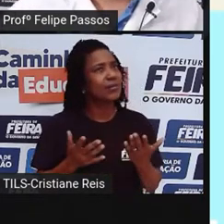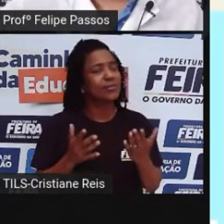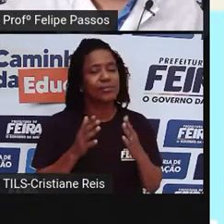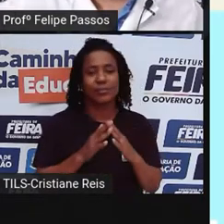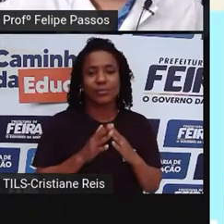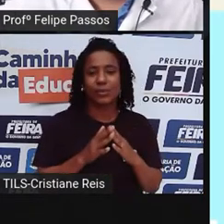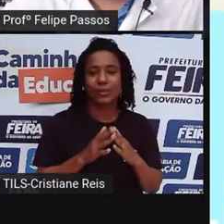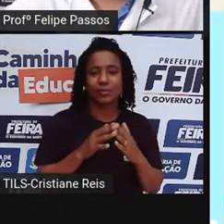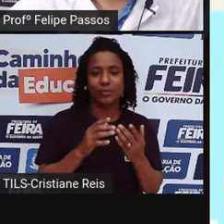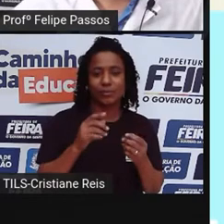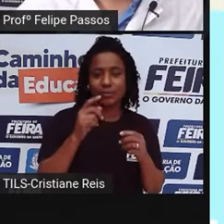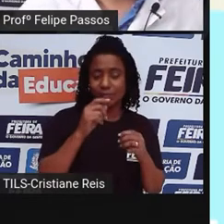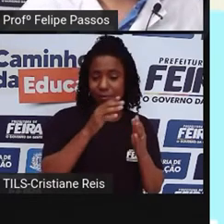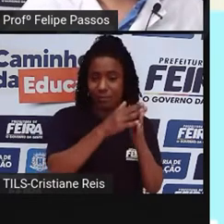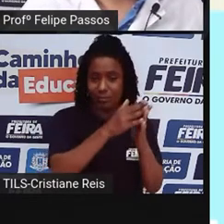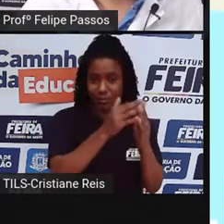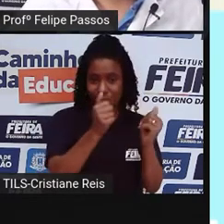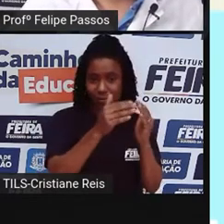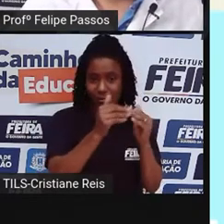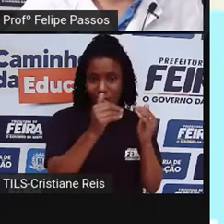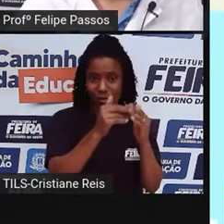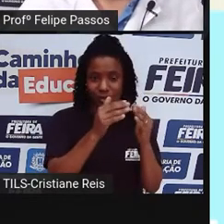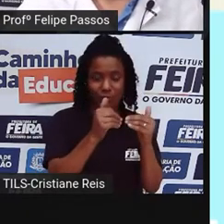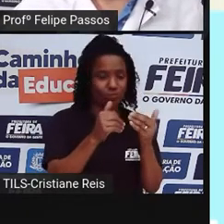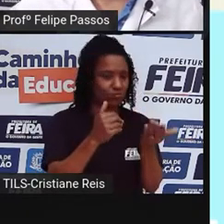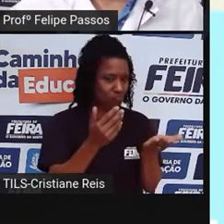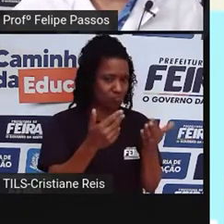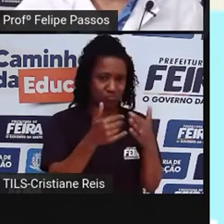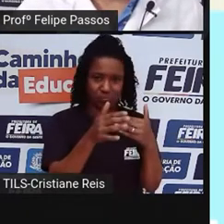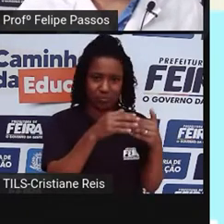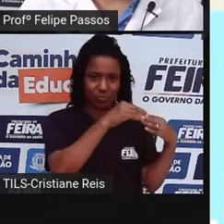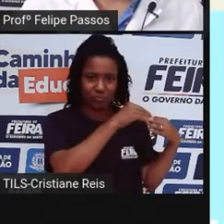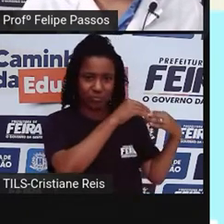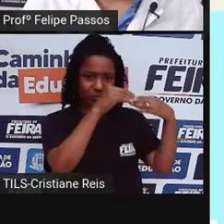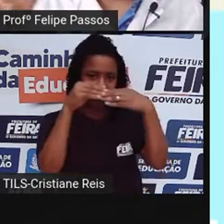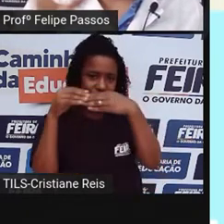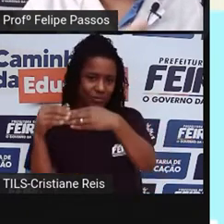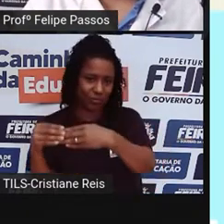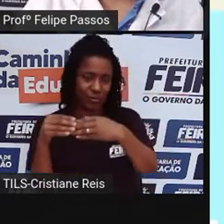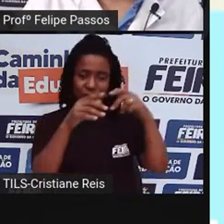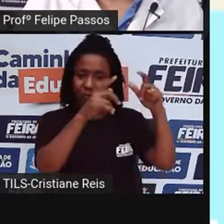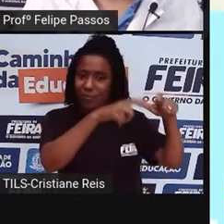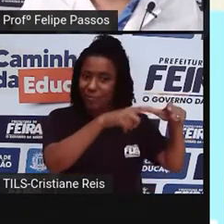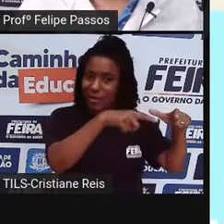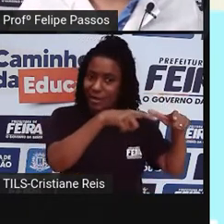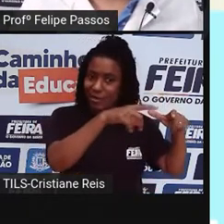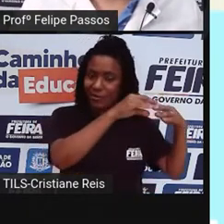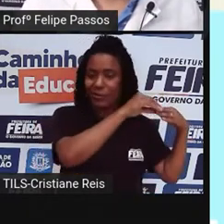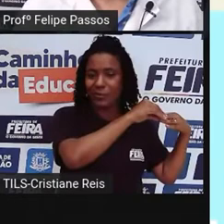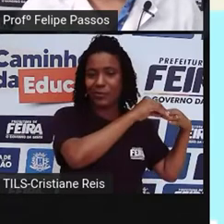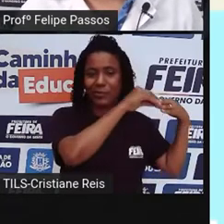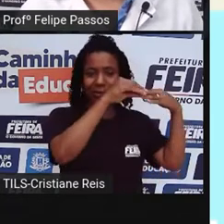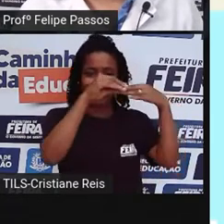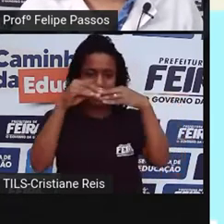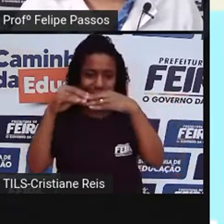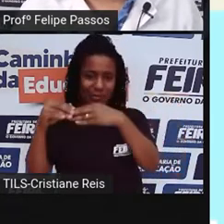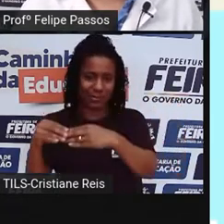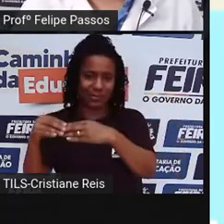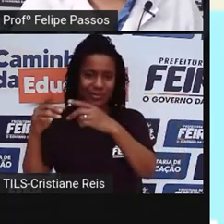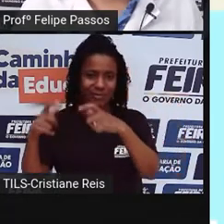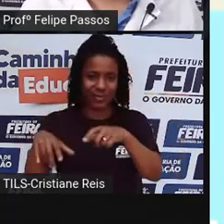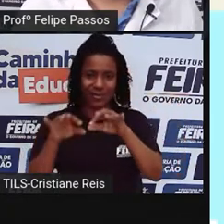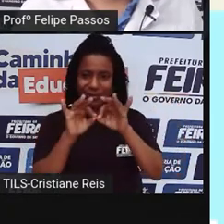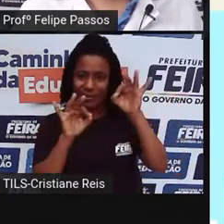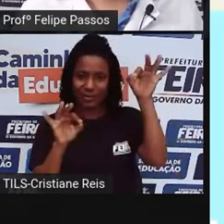encomenda está saindo de um bairro para chegar no seu bairro. Para garantir que essa encomenda chegue no tempo certo, é necessário